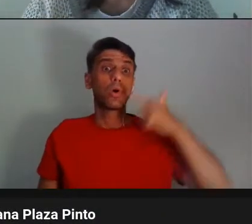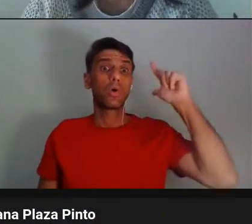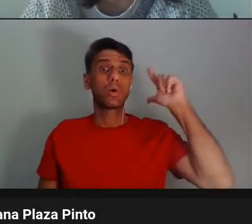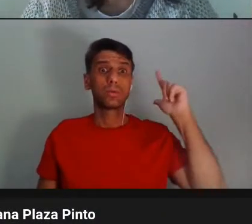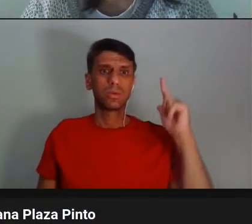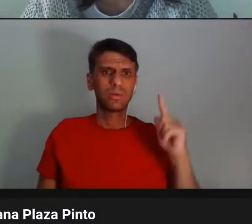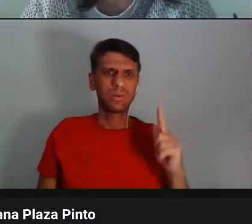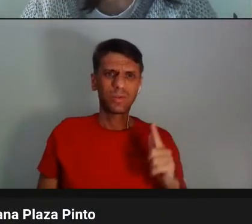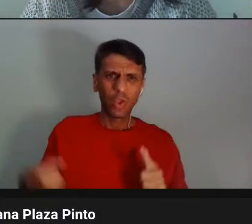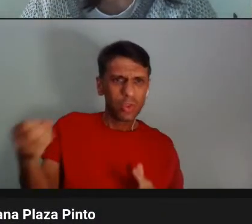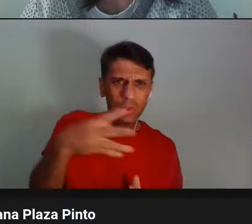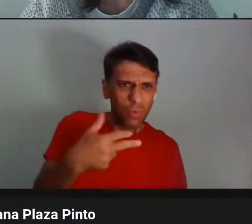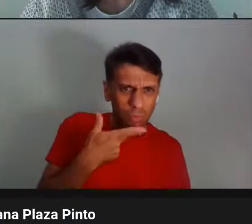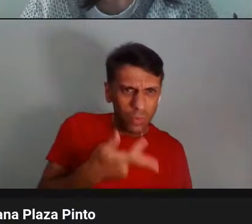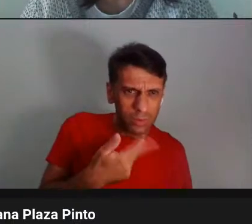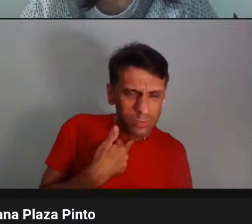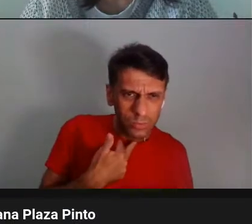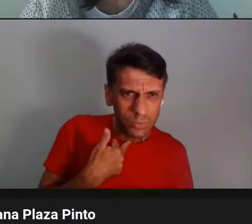já disse,